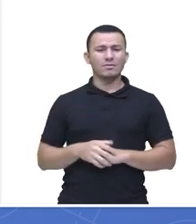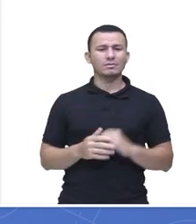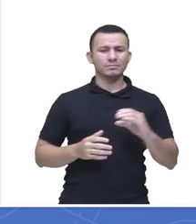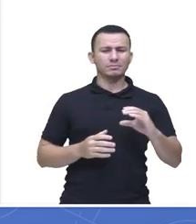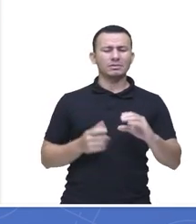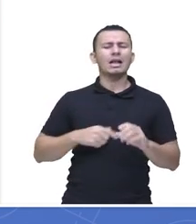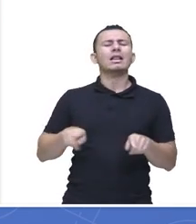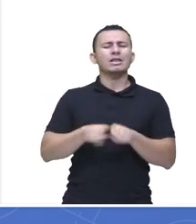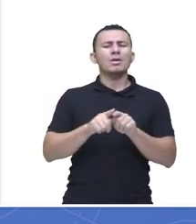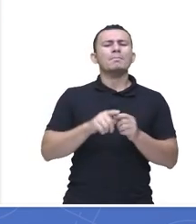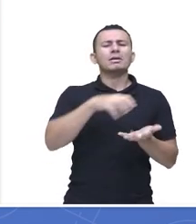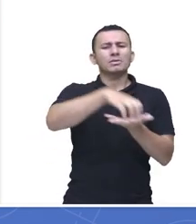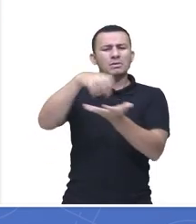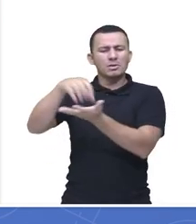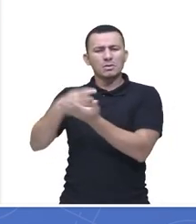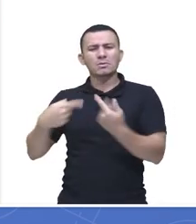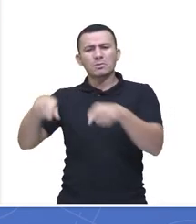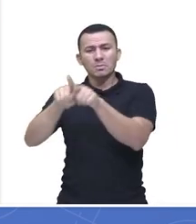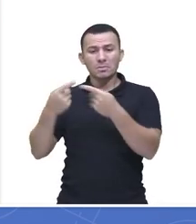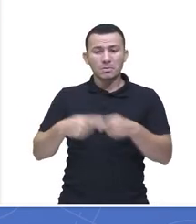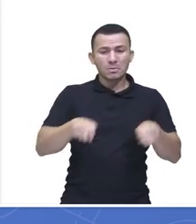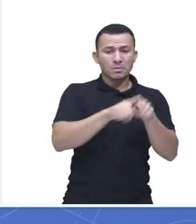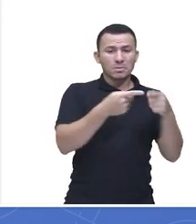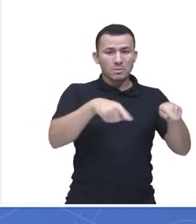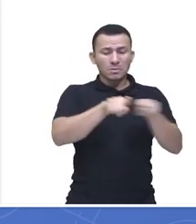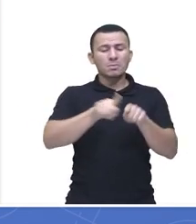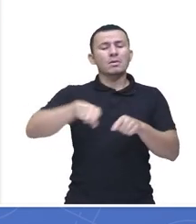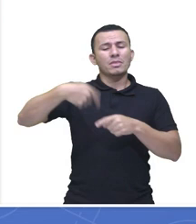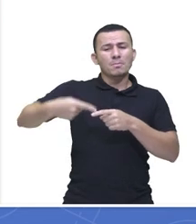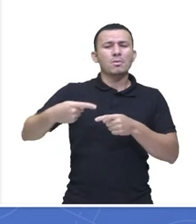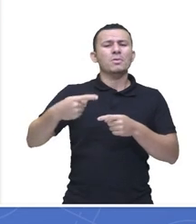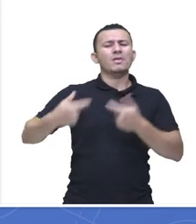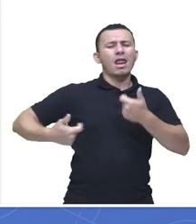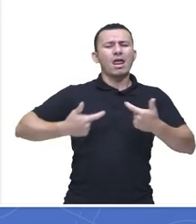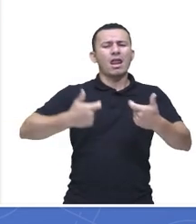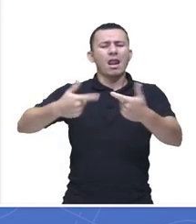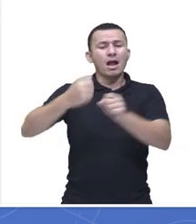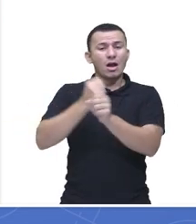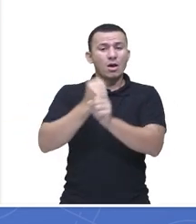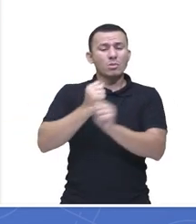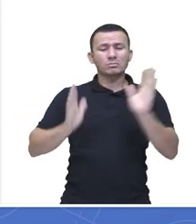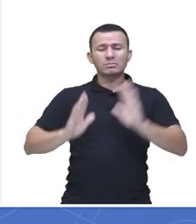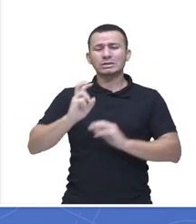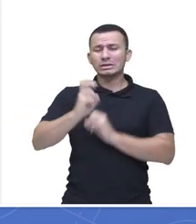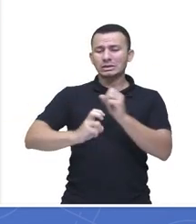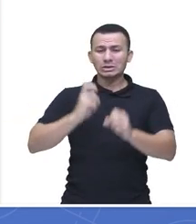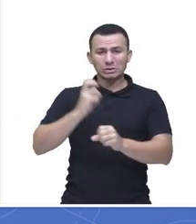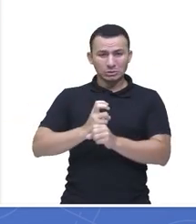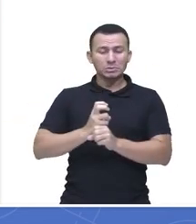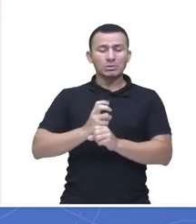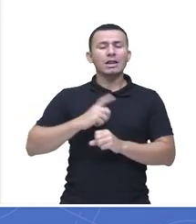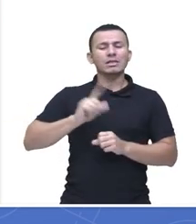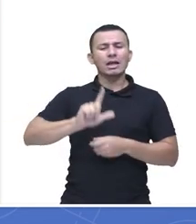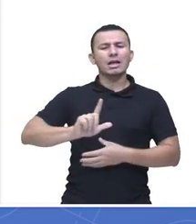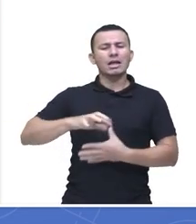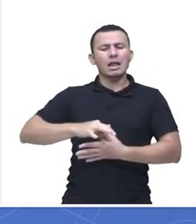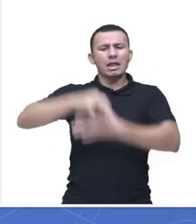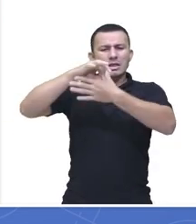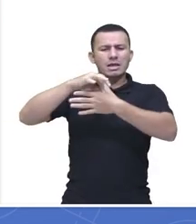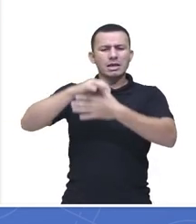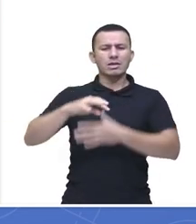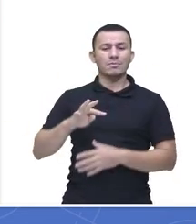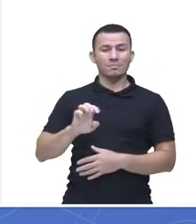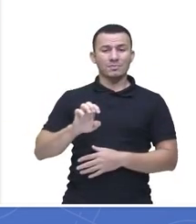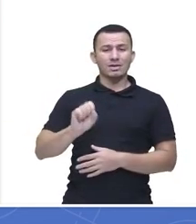das Repúblicas Socialistas Soviéticas, em 1922, depois de uma guerra civil de quase cinco anos, teve como seu grande líder, Stalin.